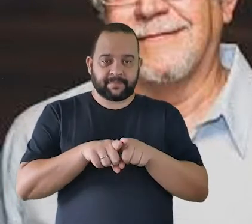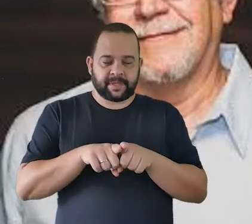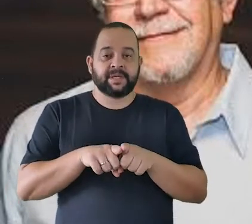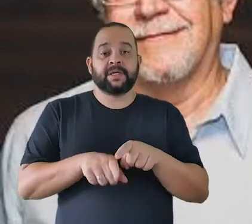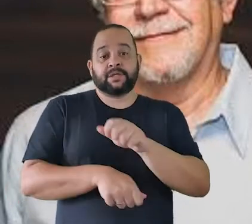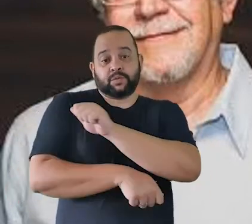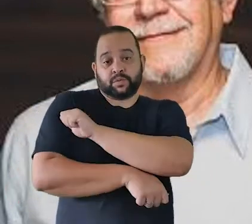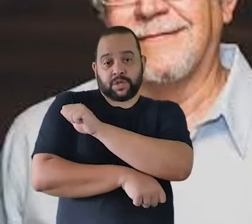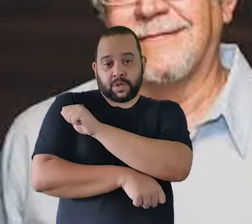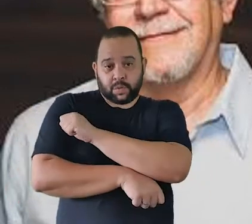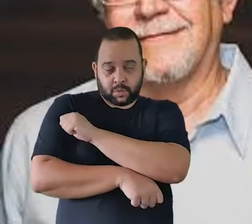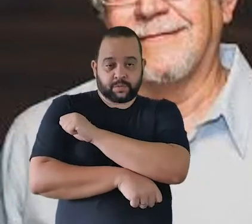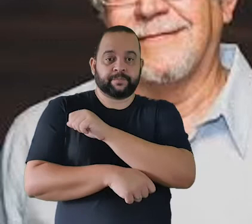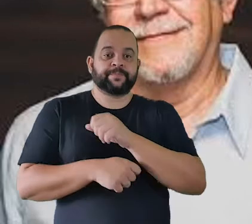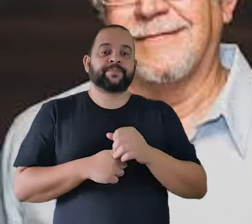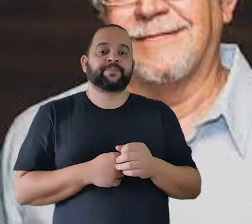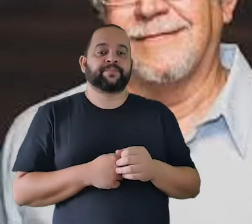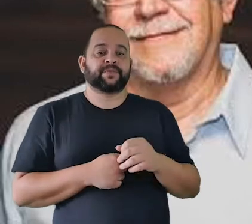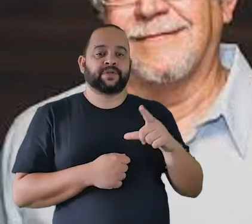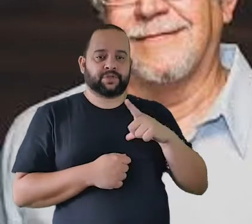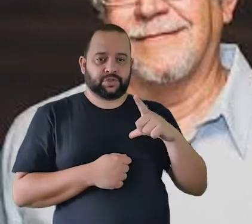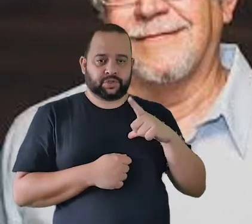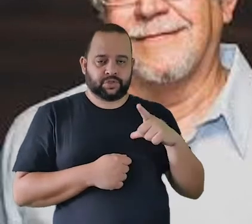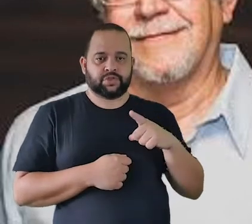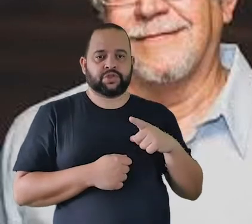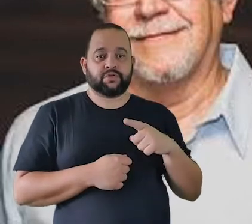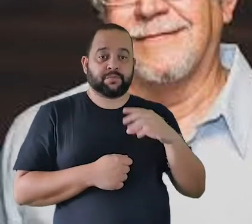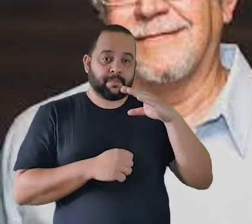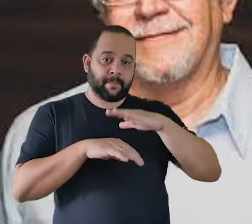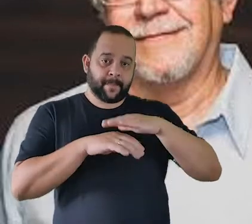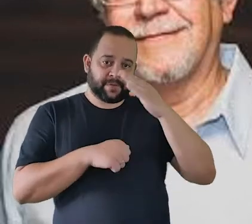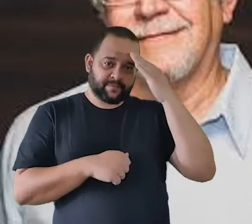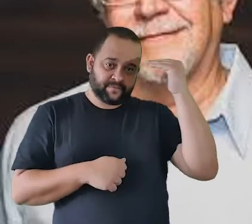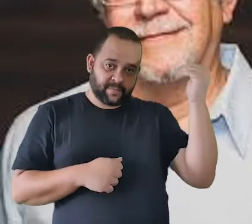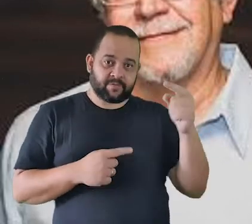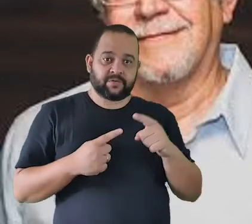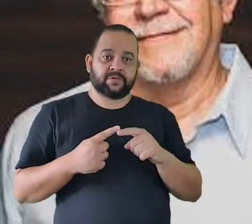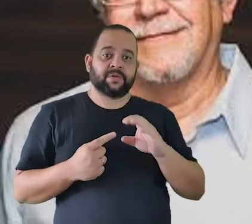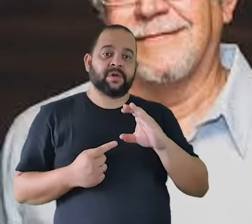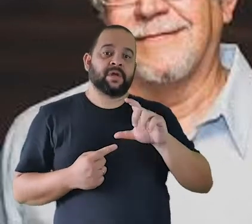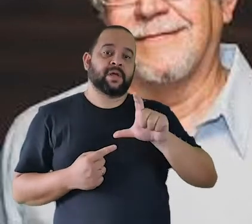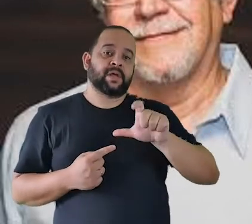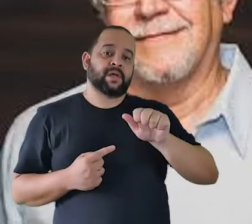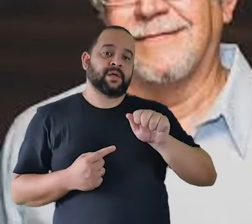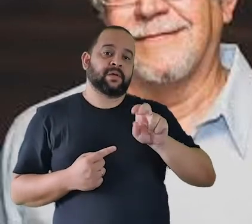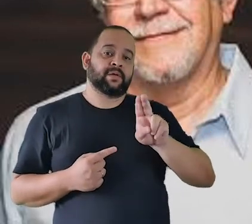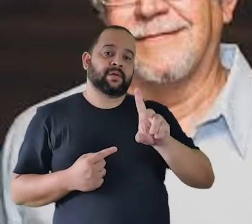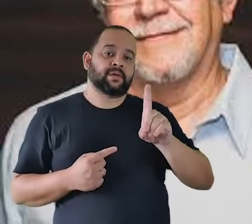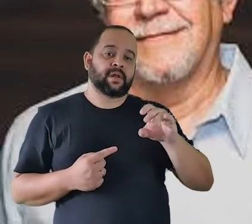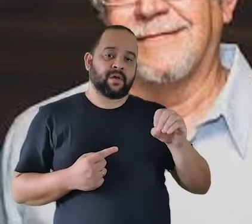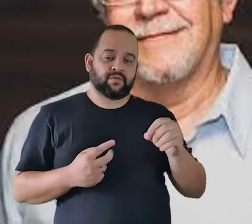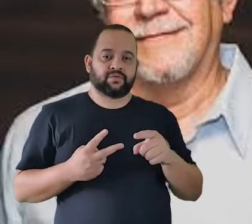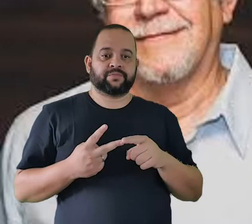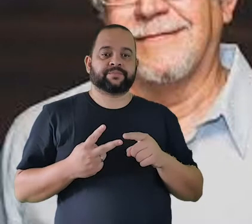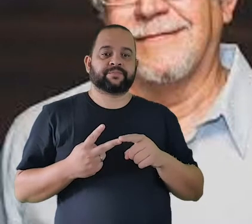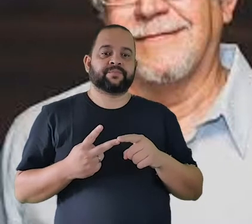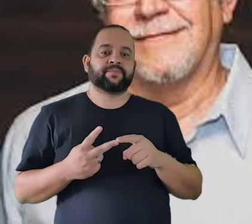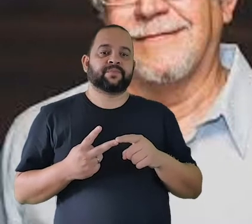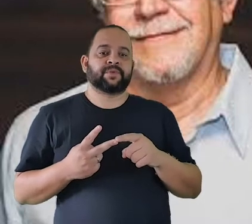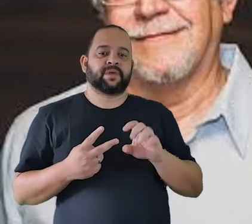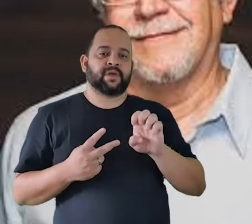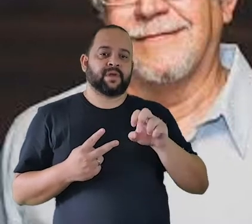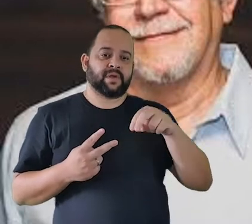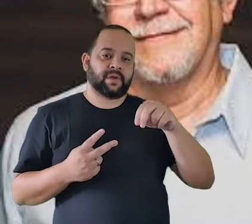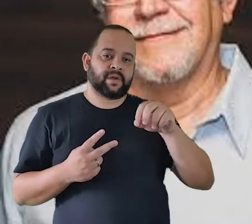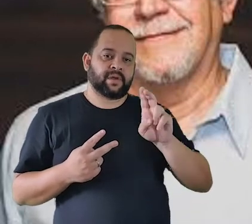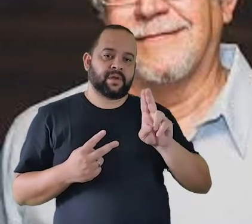entre esses alunos do Kohlreuter estava, os mais notórios, estava o Cláudio Santoro, o Guerra Peixe, o Edino Krieger,